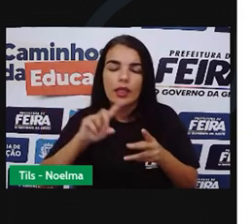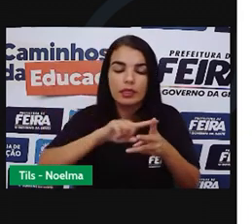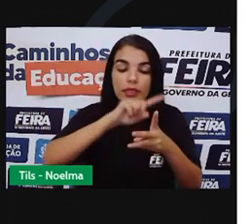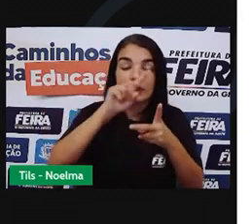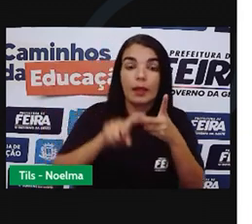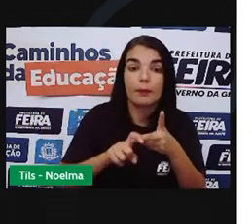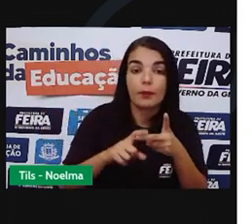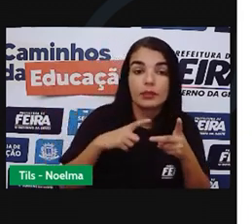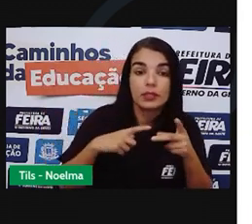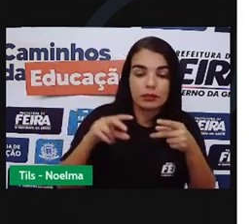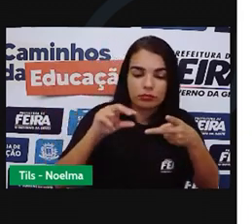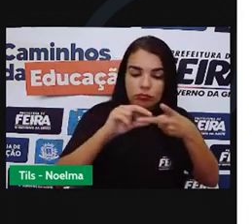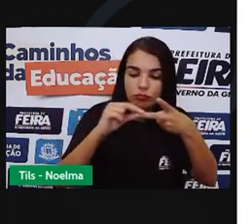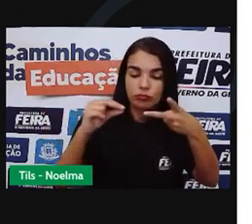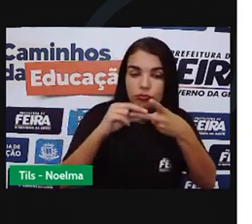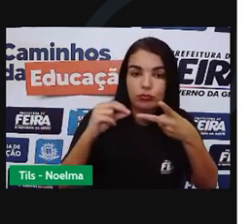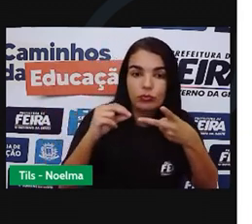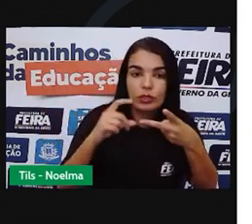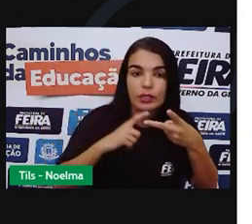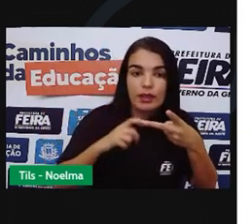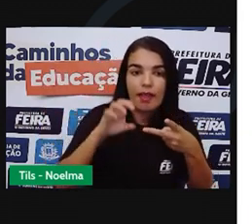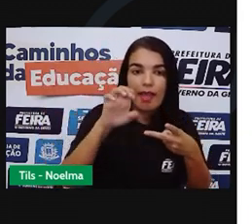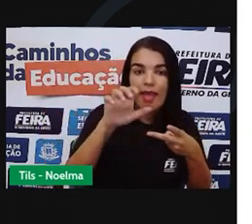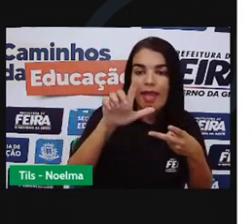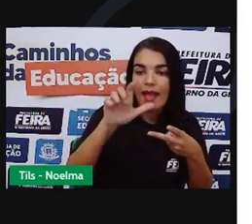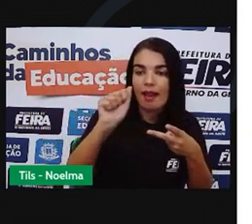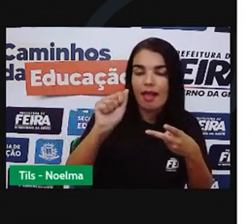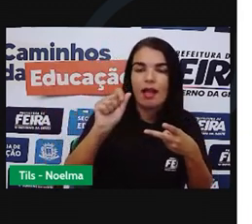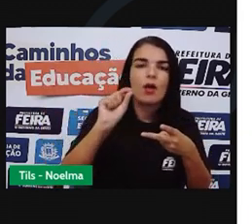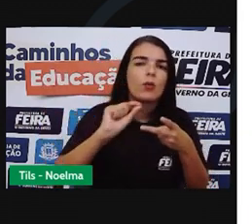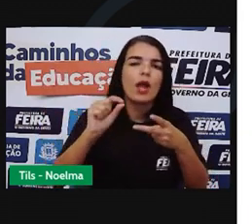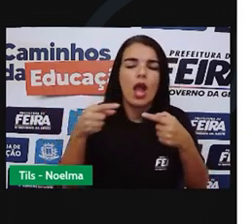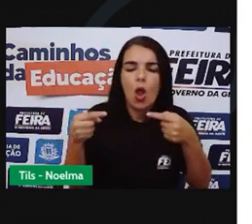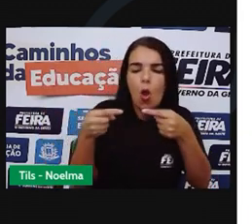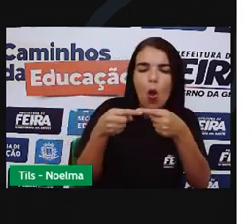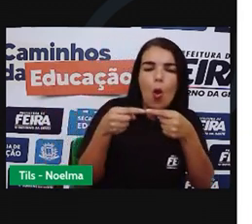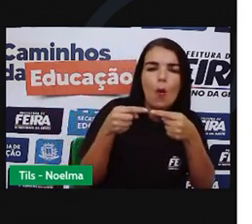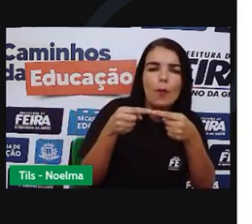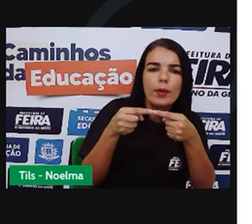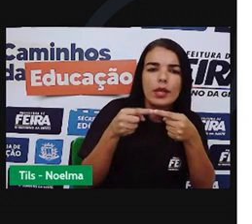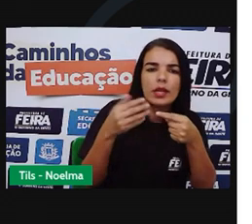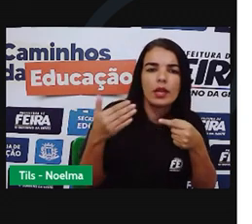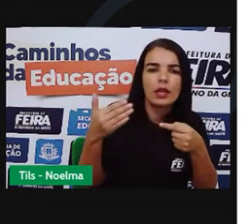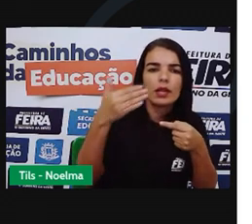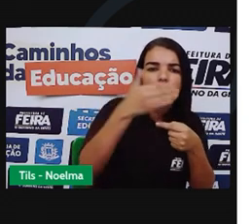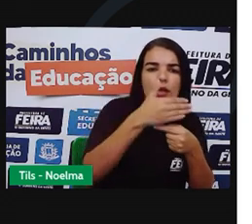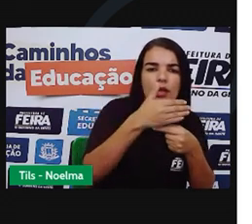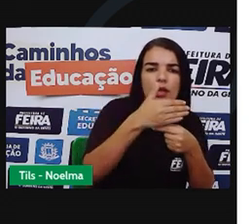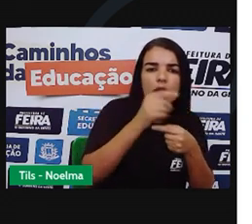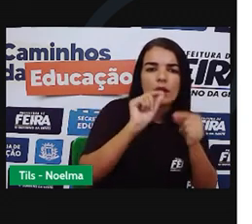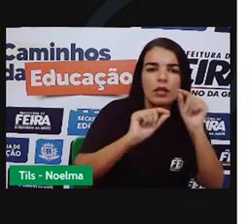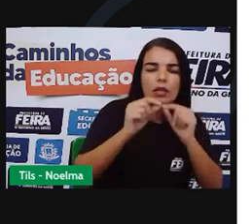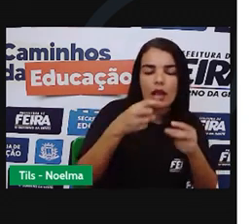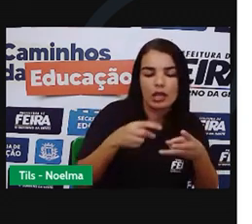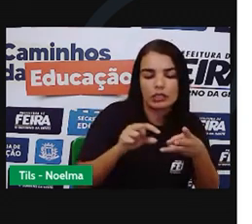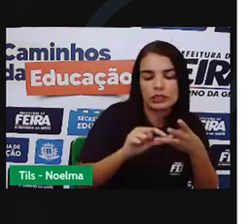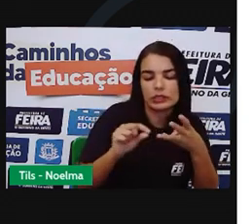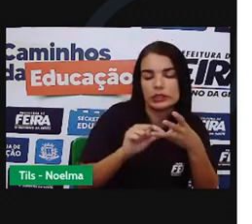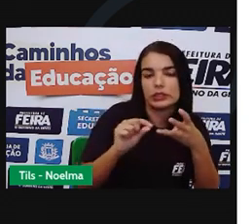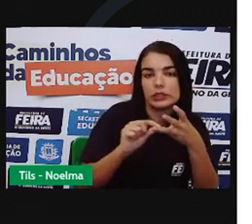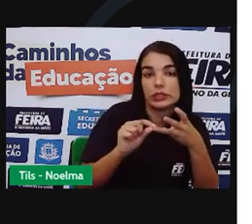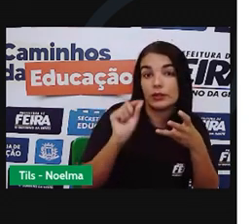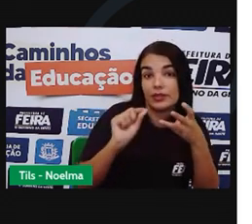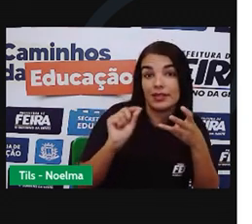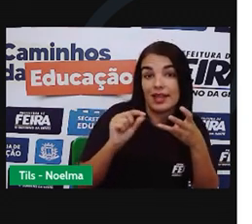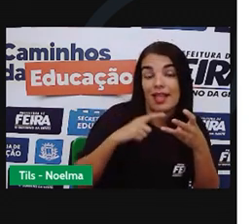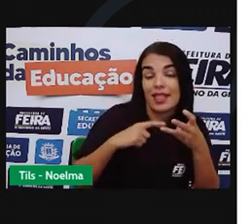Também na segunda linha A gente tem a palavra Ela Que na terceira linha Reaparece Criando de novo Uma rima É a mesma palavra